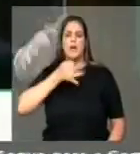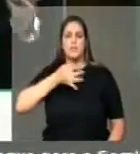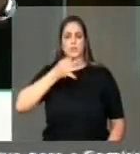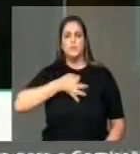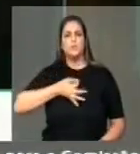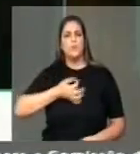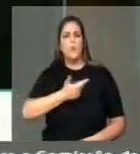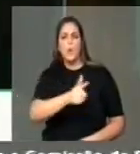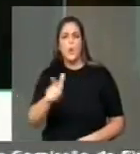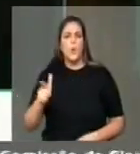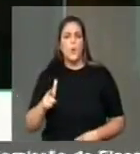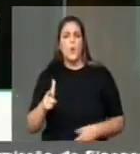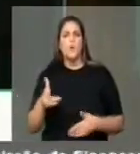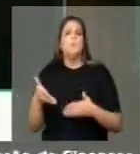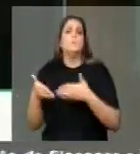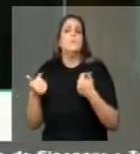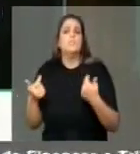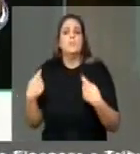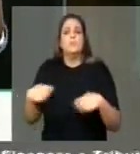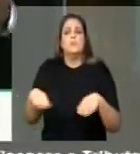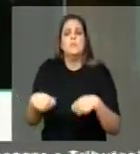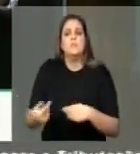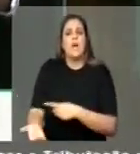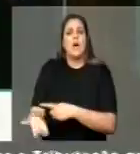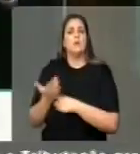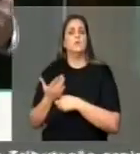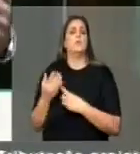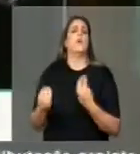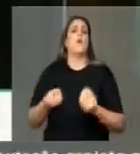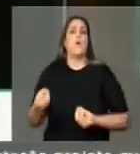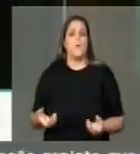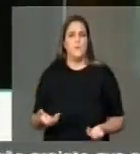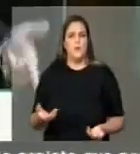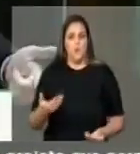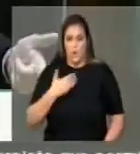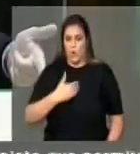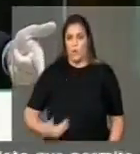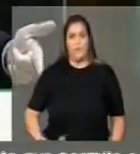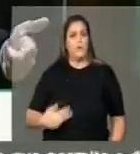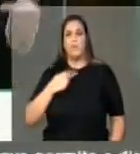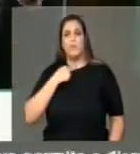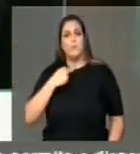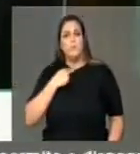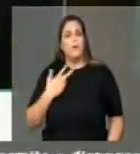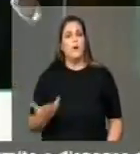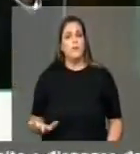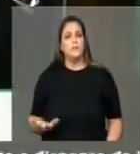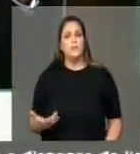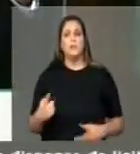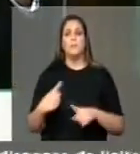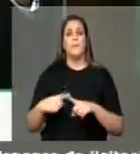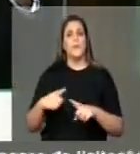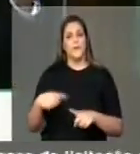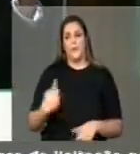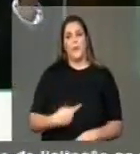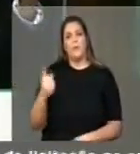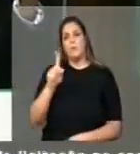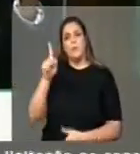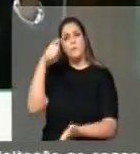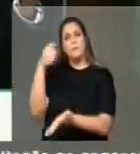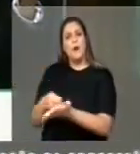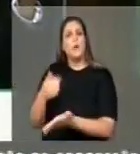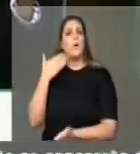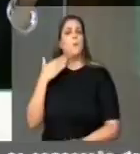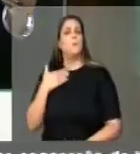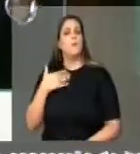pleiteando, o Brasil, o nosso governo brasileiro, não pode nem ser aval porque não pagou os bancos internacionais.